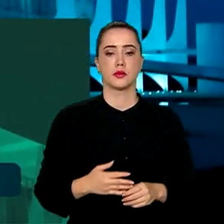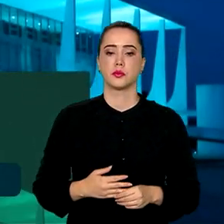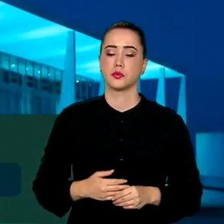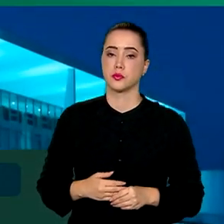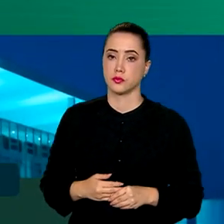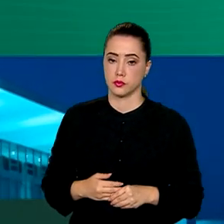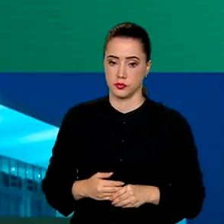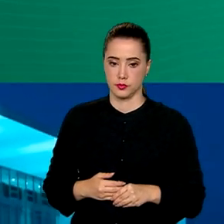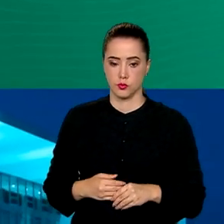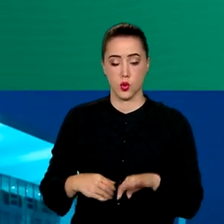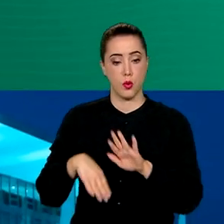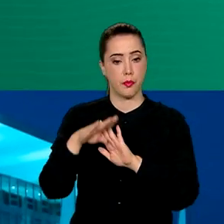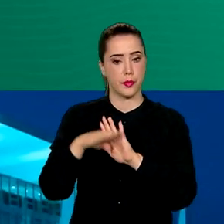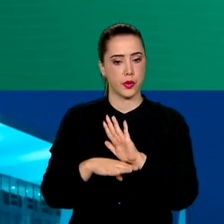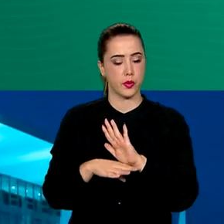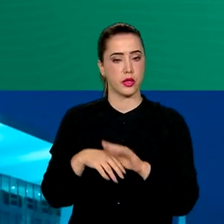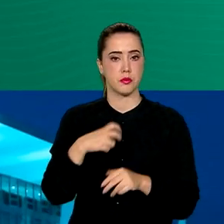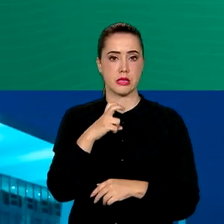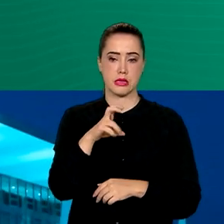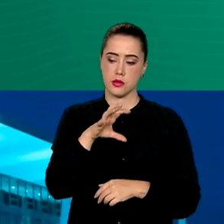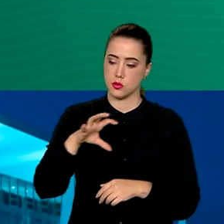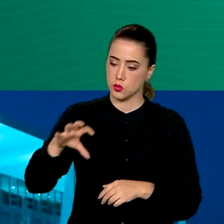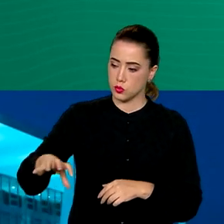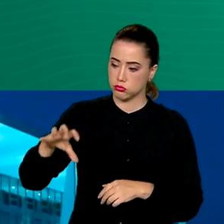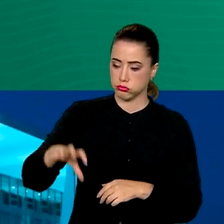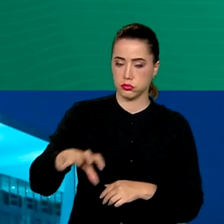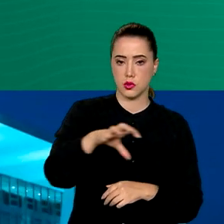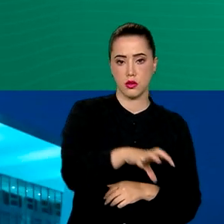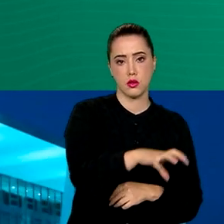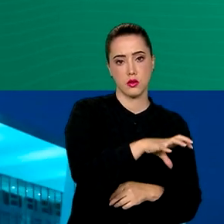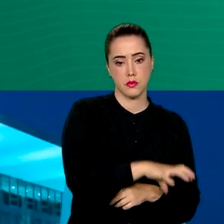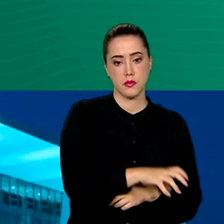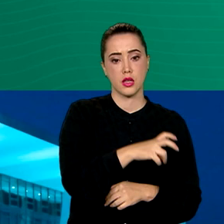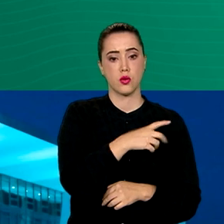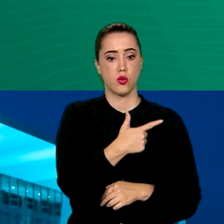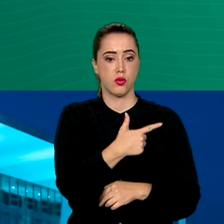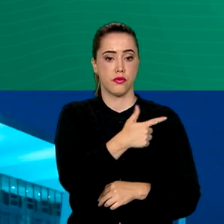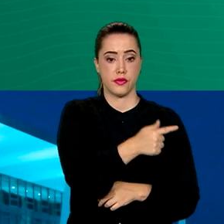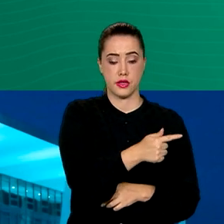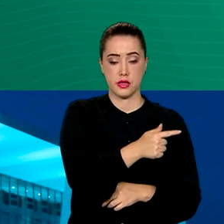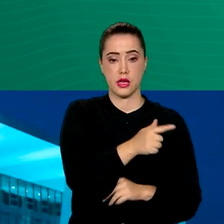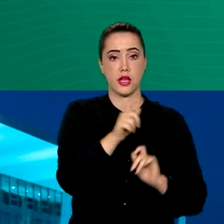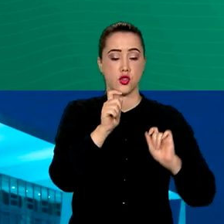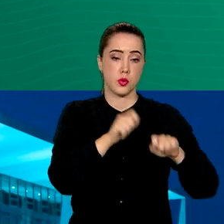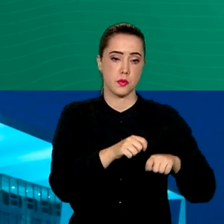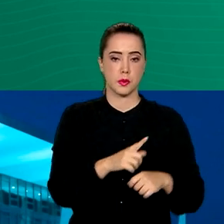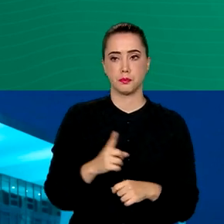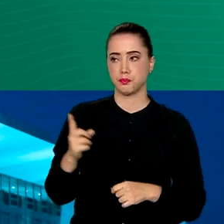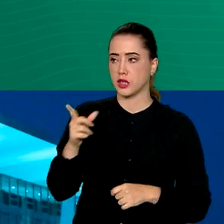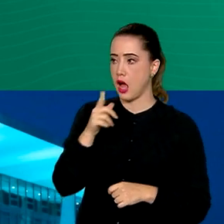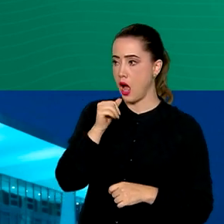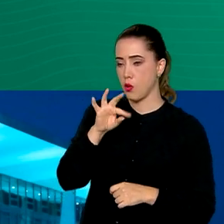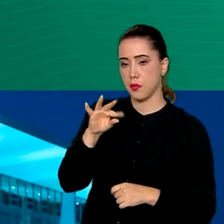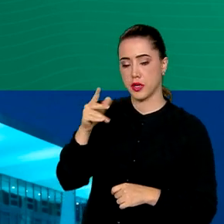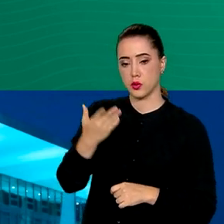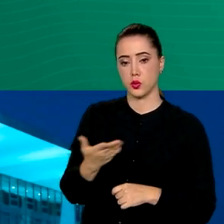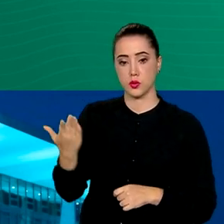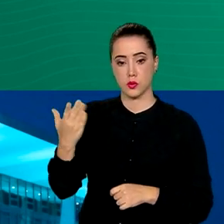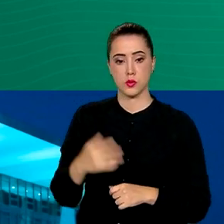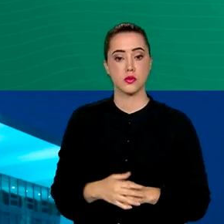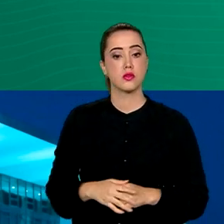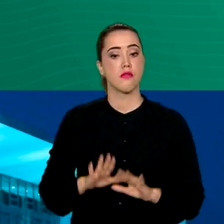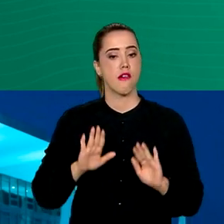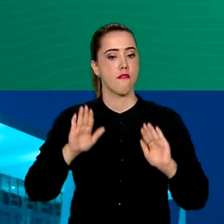O programa foi dividido em cinco eixos com 27 modalidades. No Água para Todos, o PAC Seleções vai